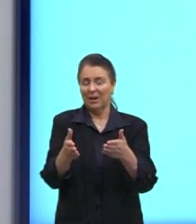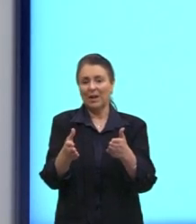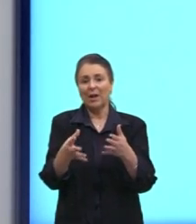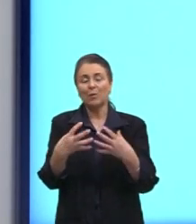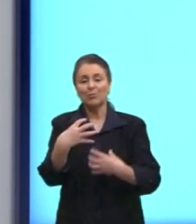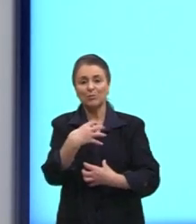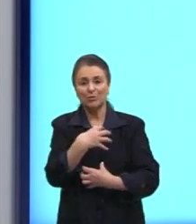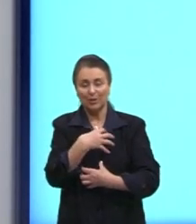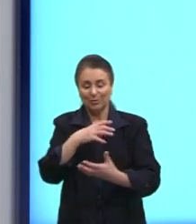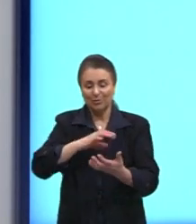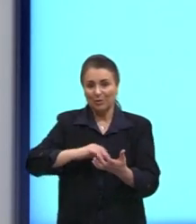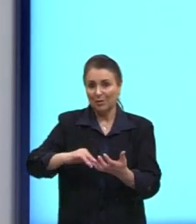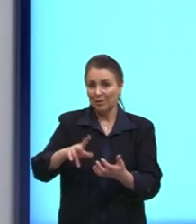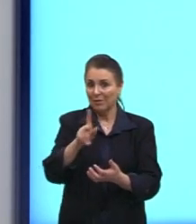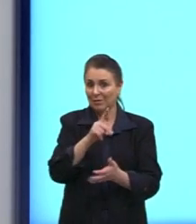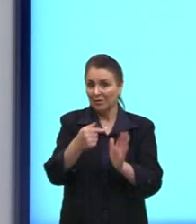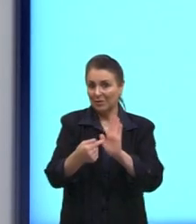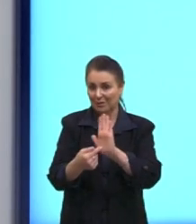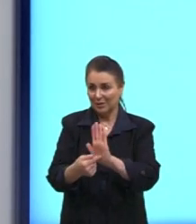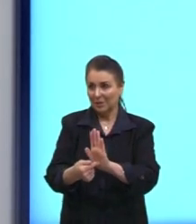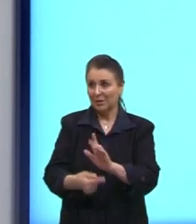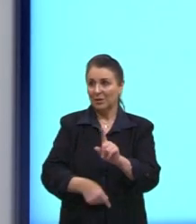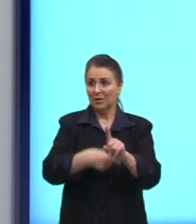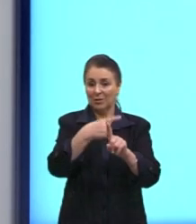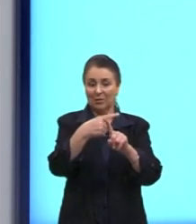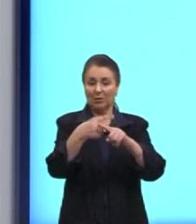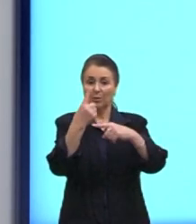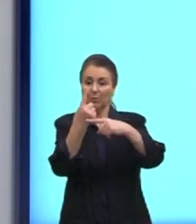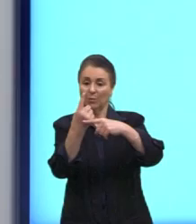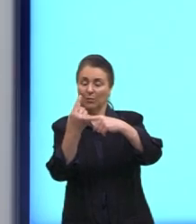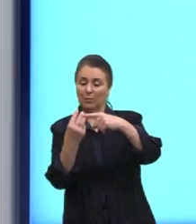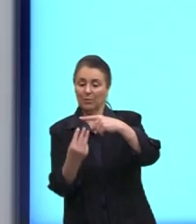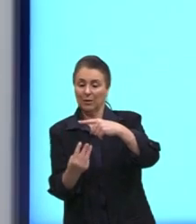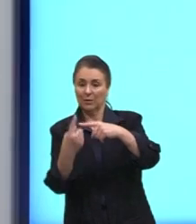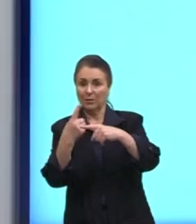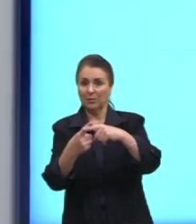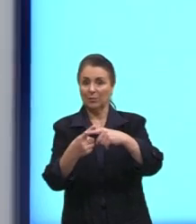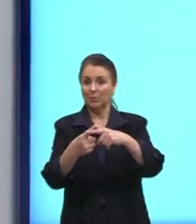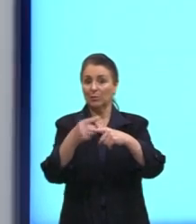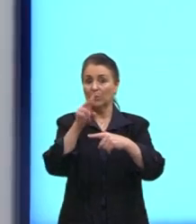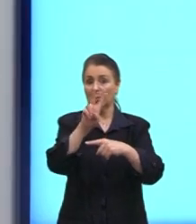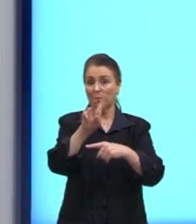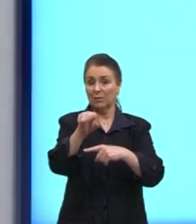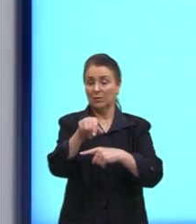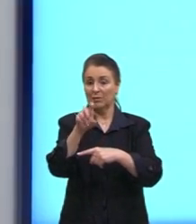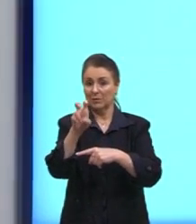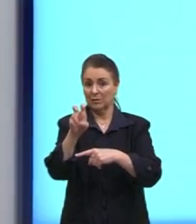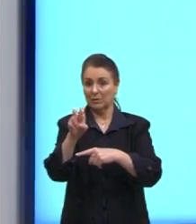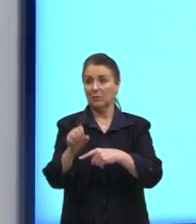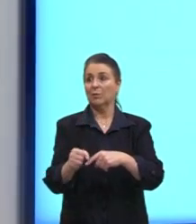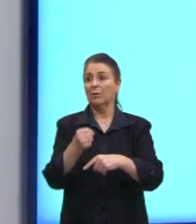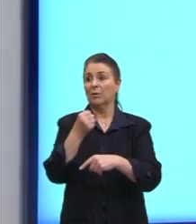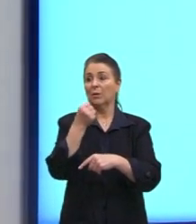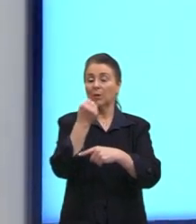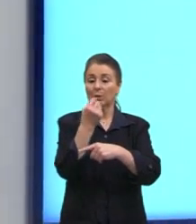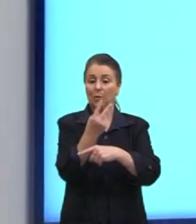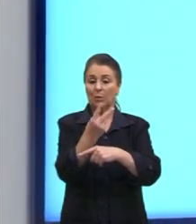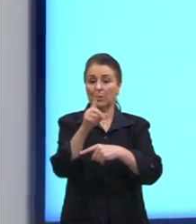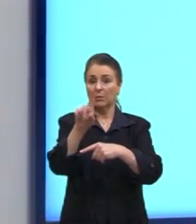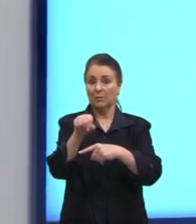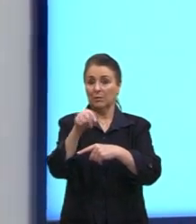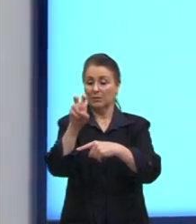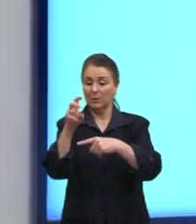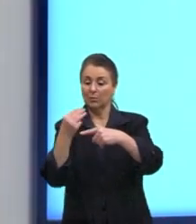calcular eu multipliquei 1 terço por 2,5 então ficou 2,5 sobre 3